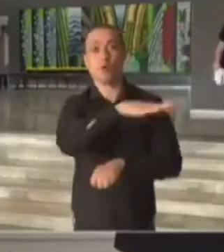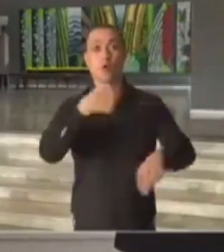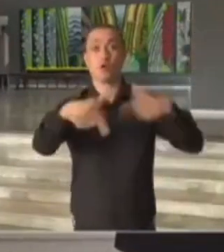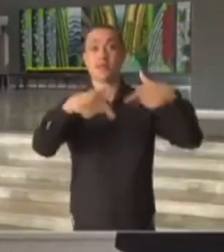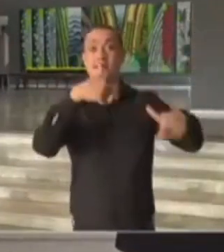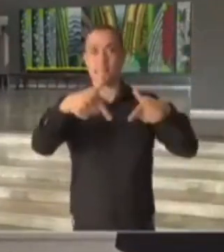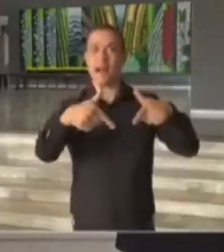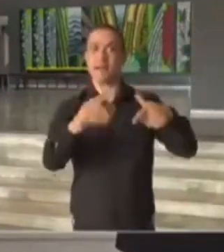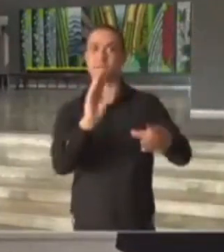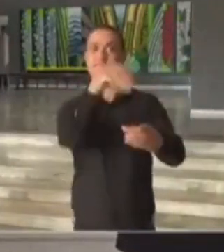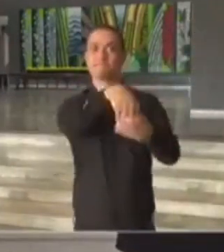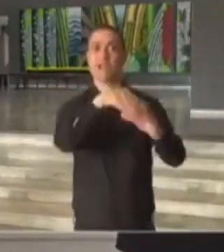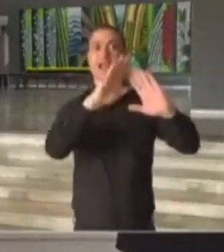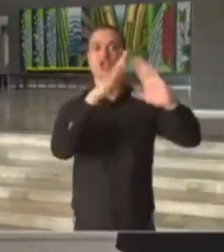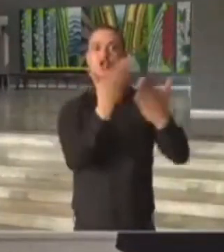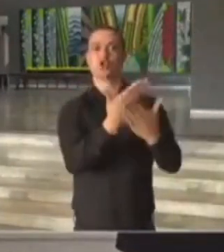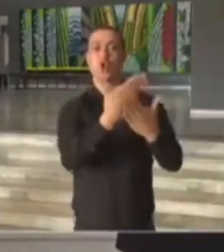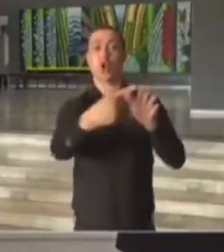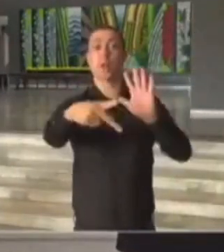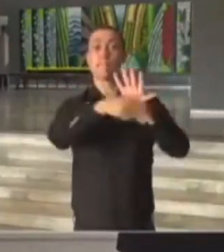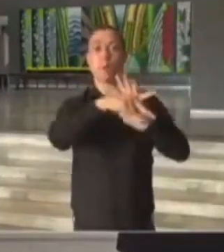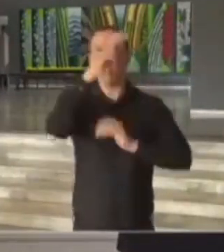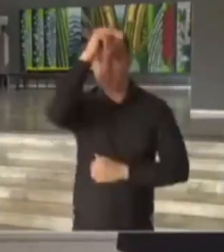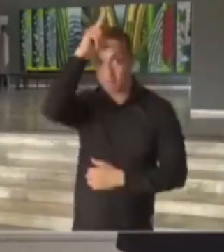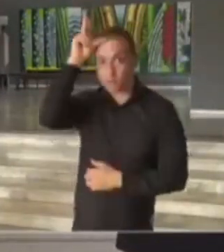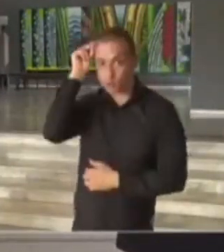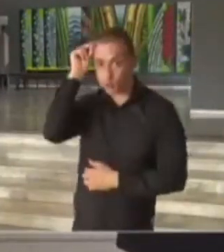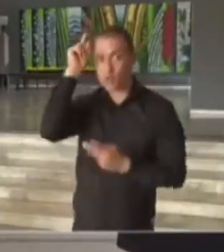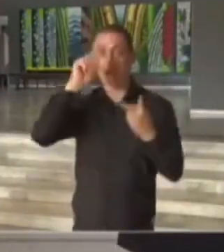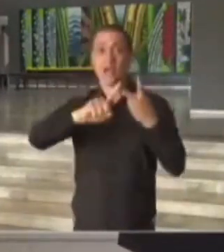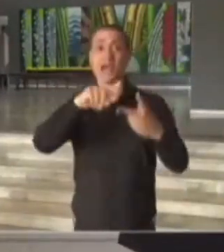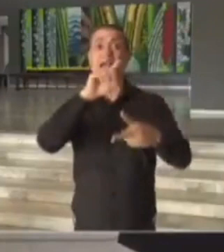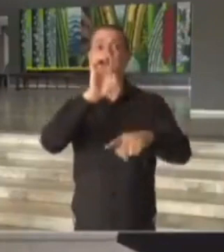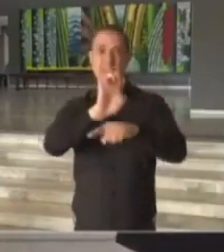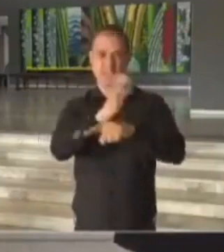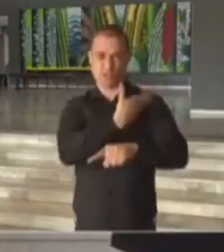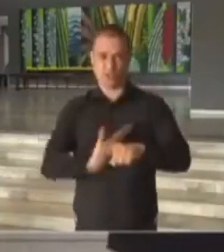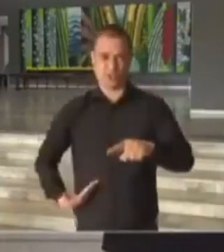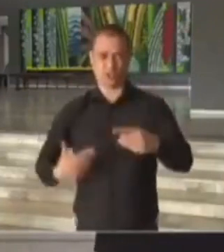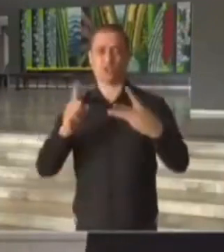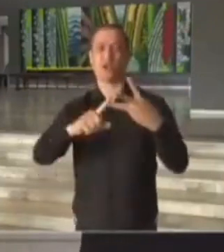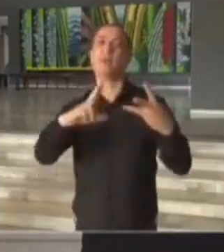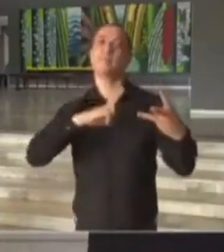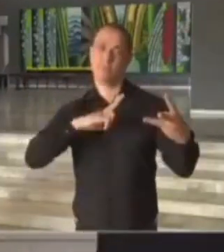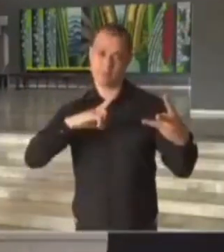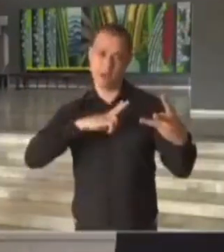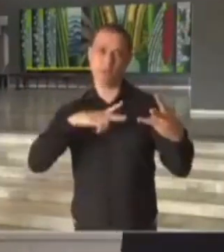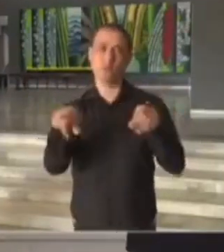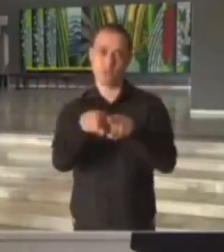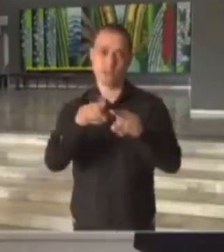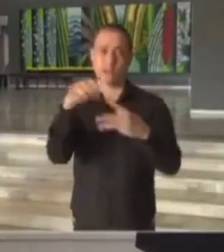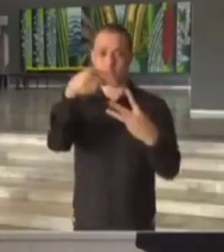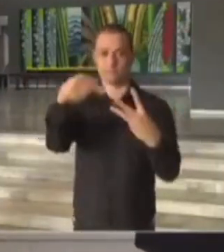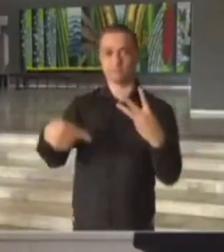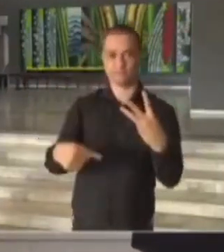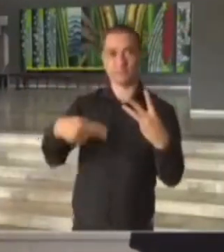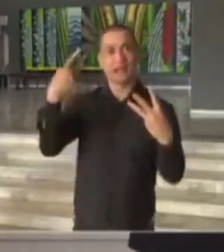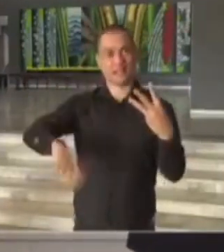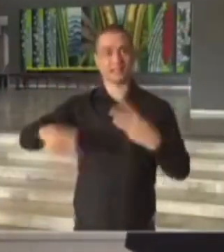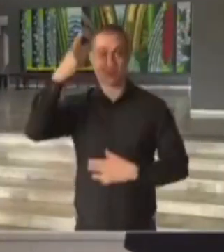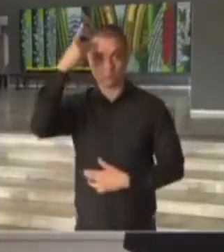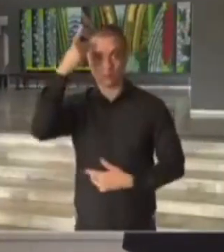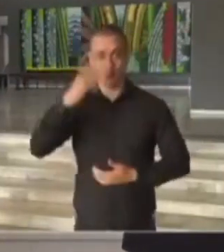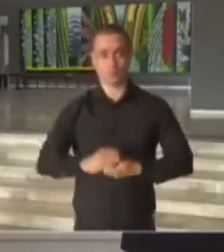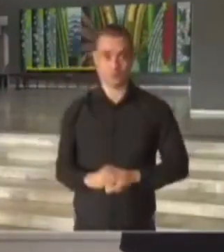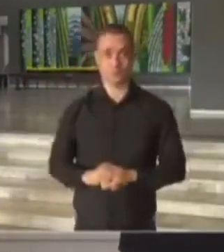trabalham diretamente nas escolas da rede municipal, rede estadual e a rede privada de ensino do Estado de